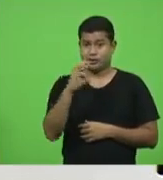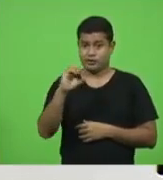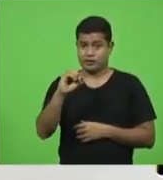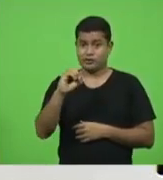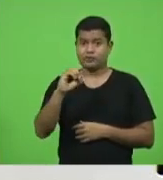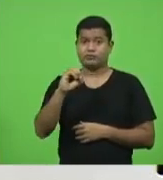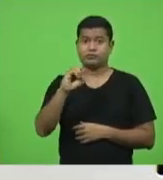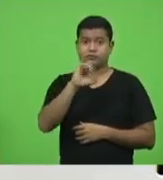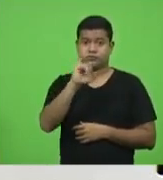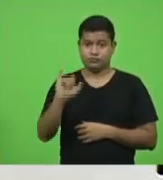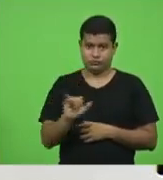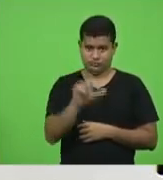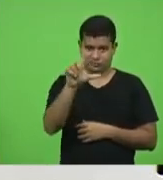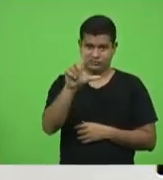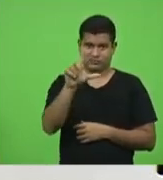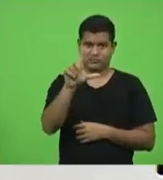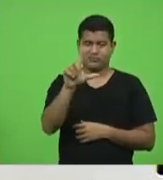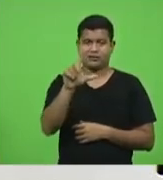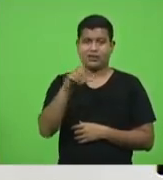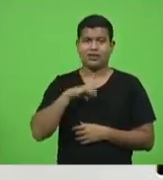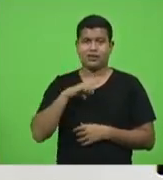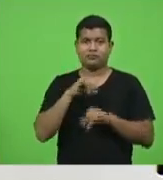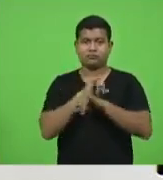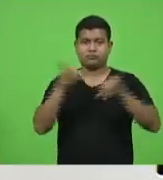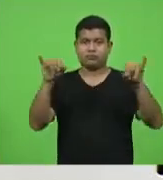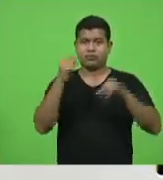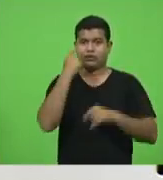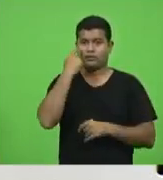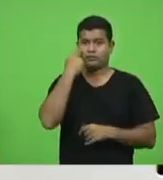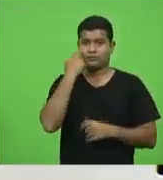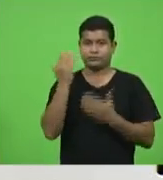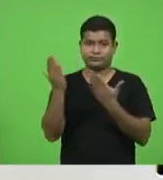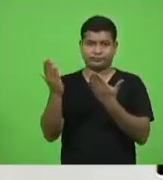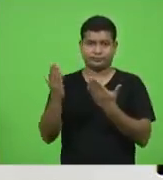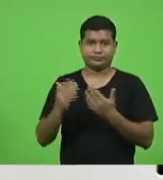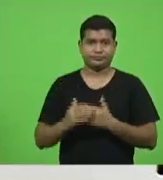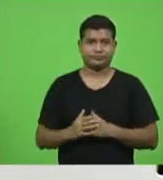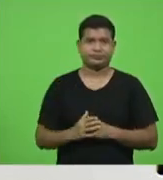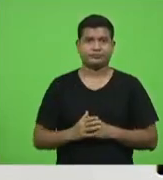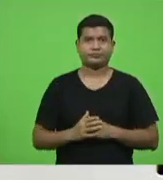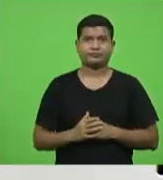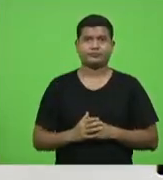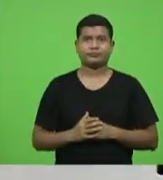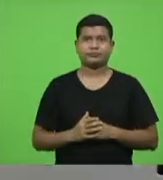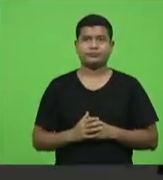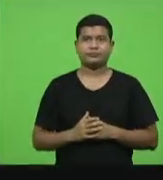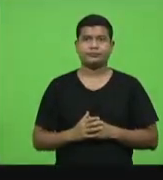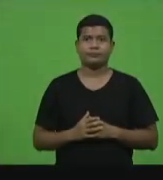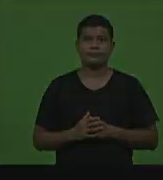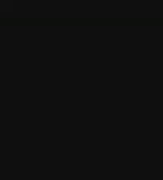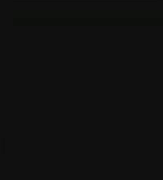trinta de julho sai uma notícia olha a notícia que sai dia trinta de julho